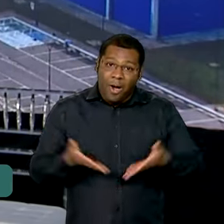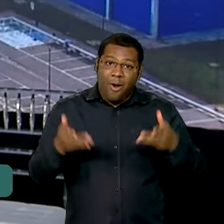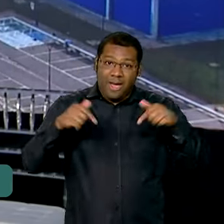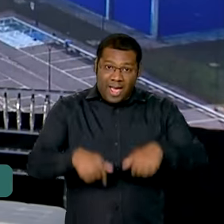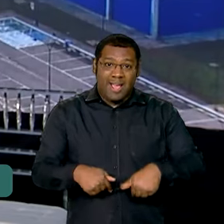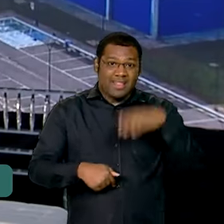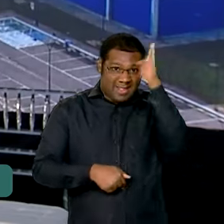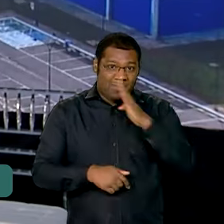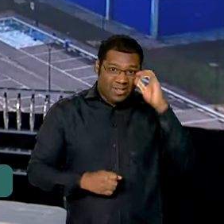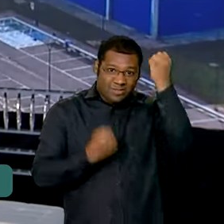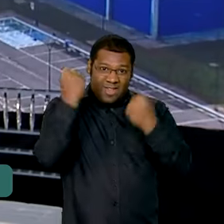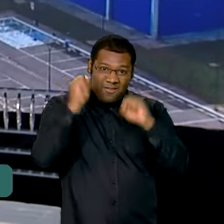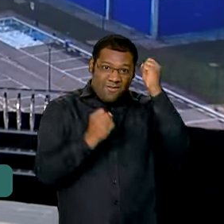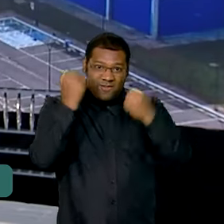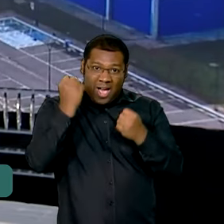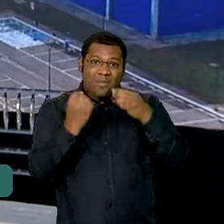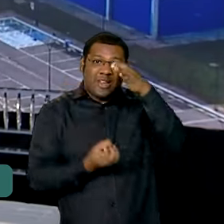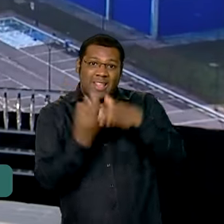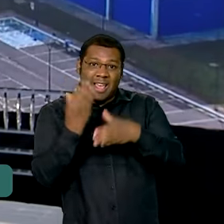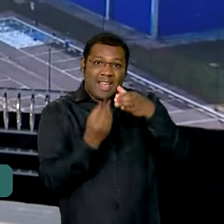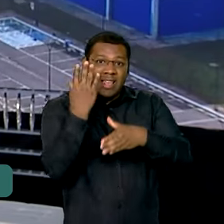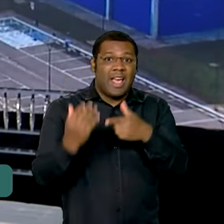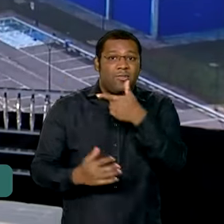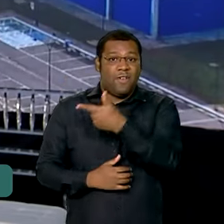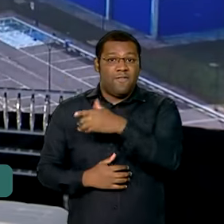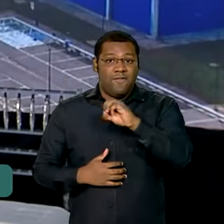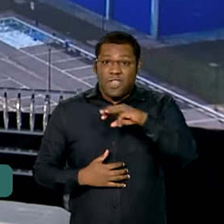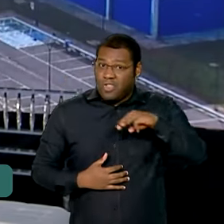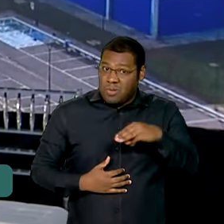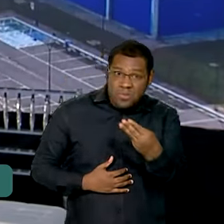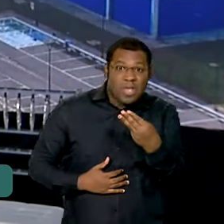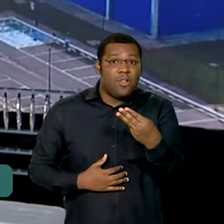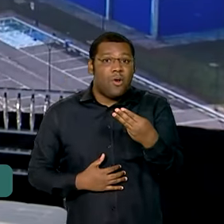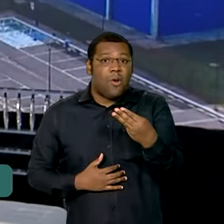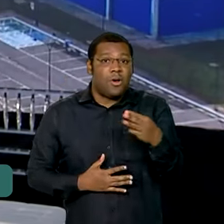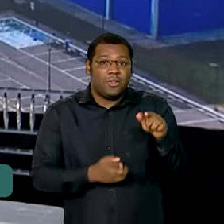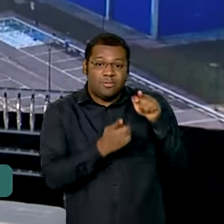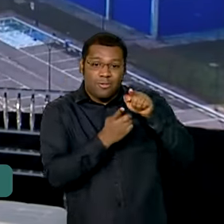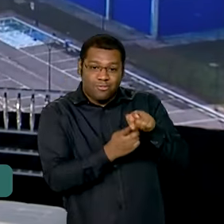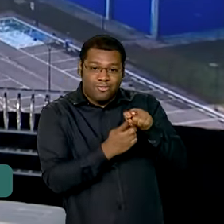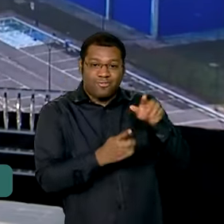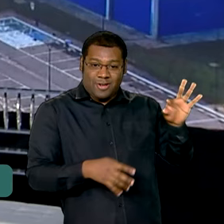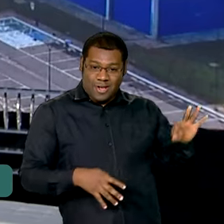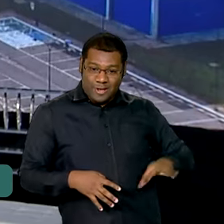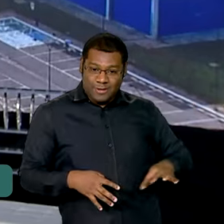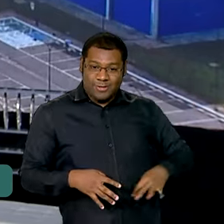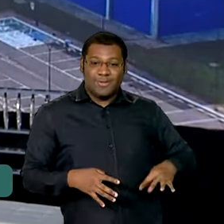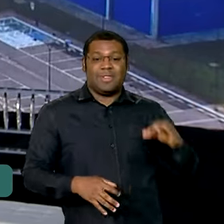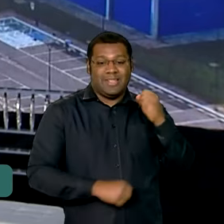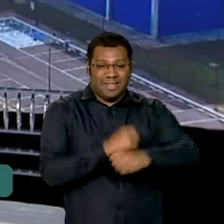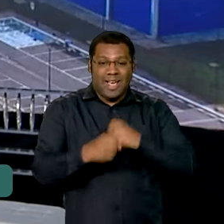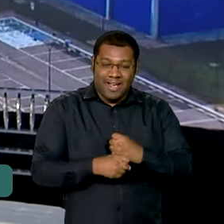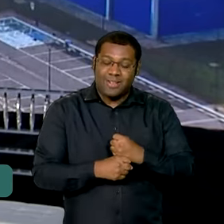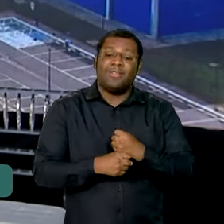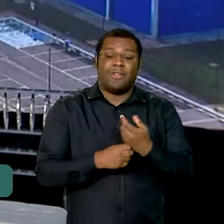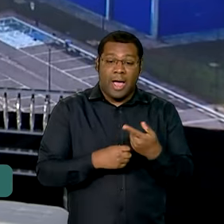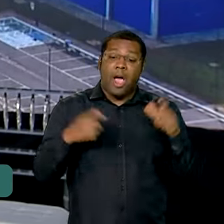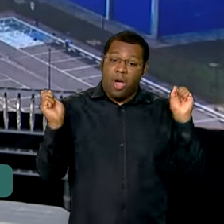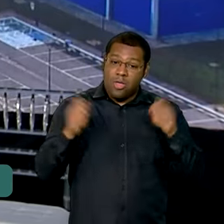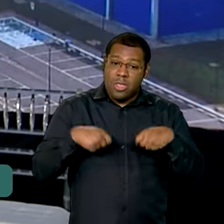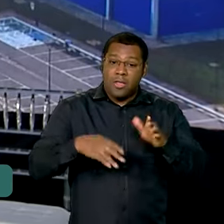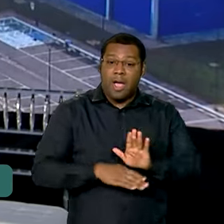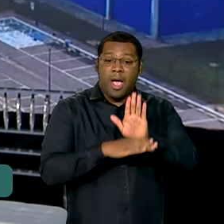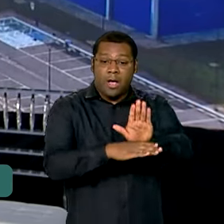de insulina por ano. Isso é suficiente para atender de imediato a demanda de 80